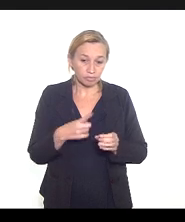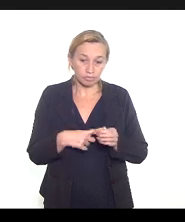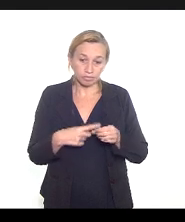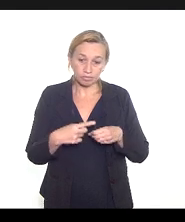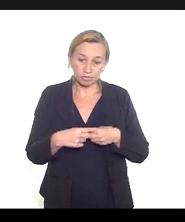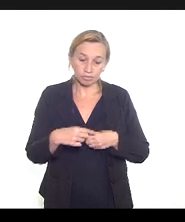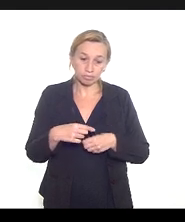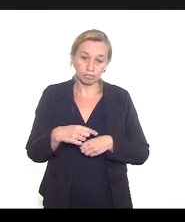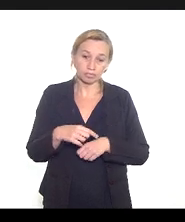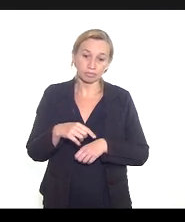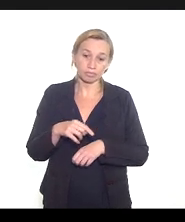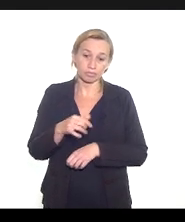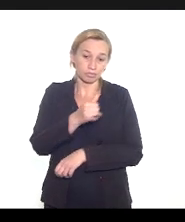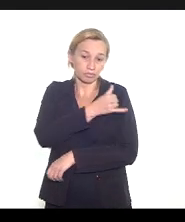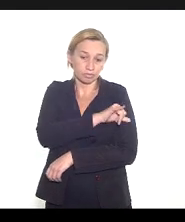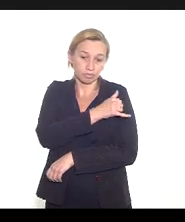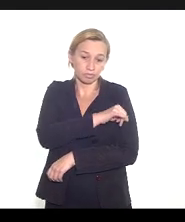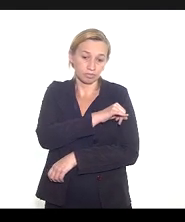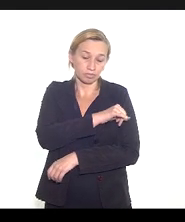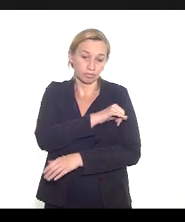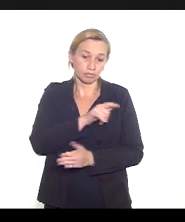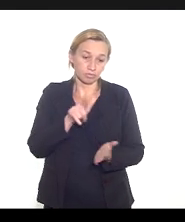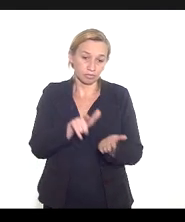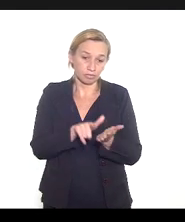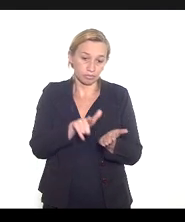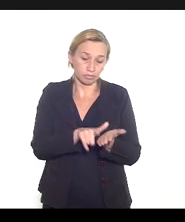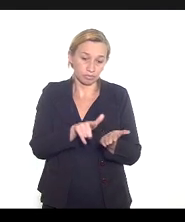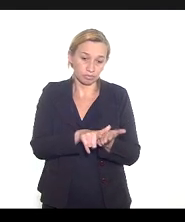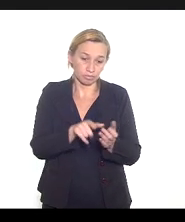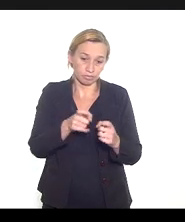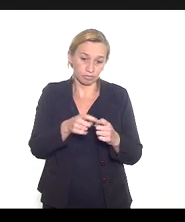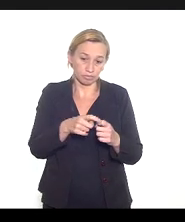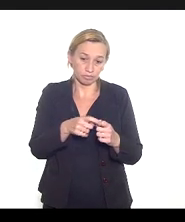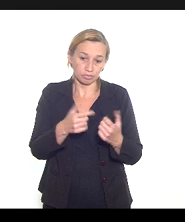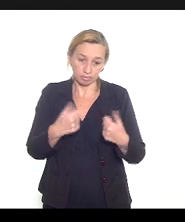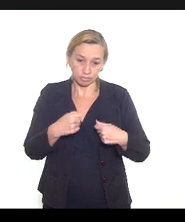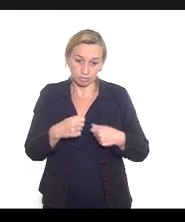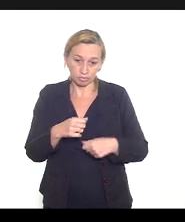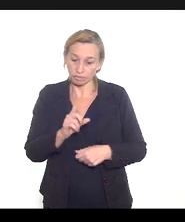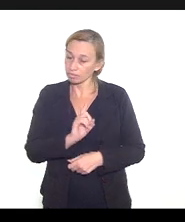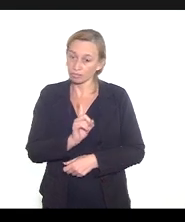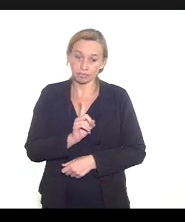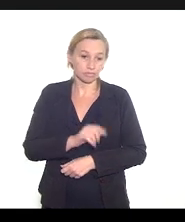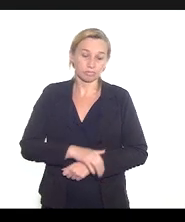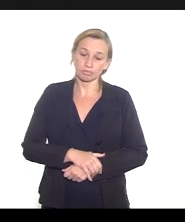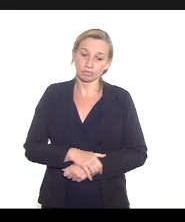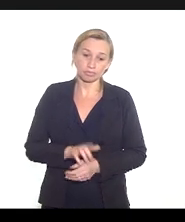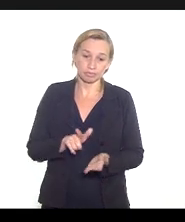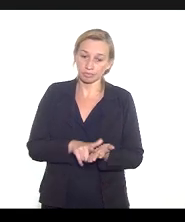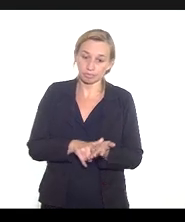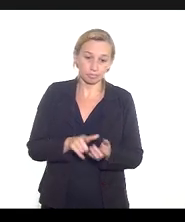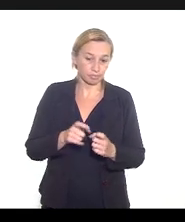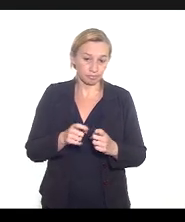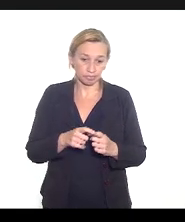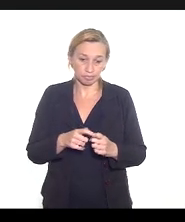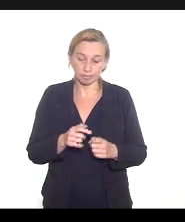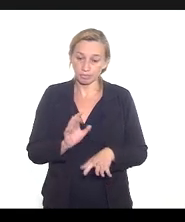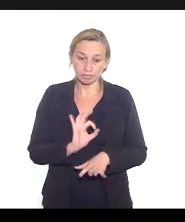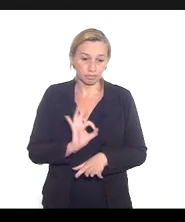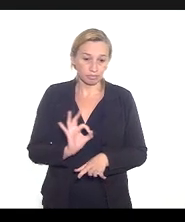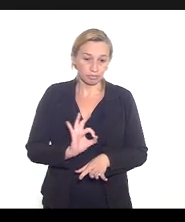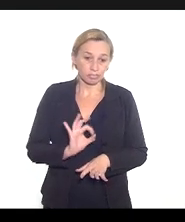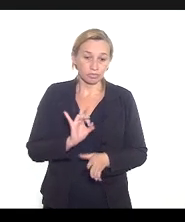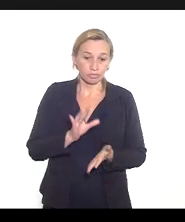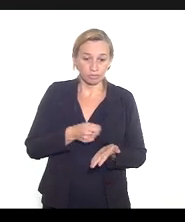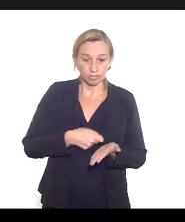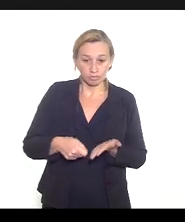Janeiro há necessidade de atestado não não há necessidade de atestado médico apenas a